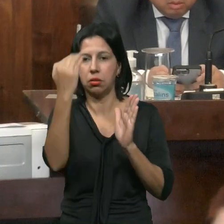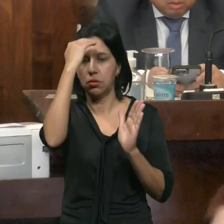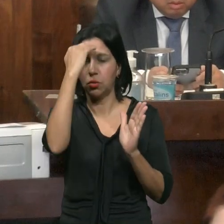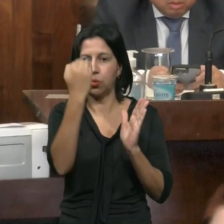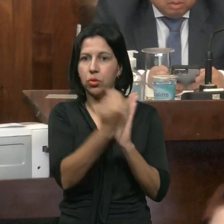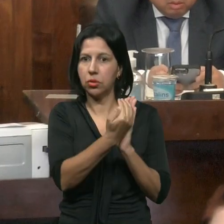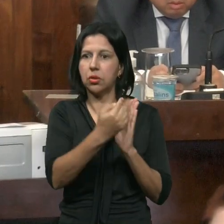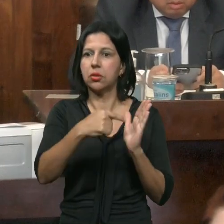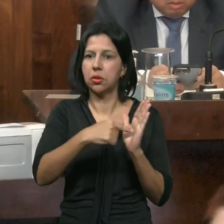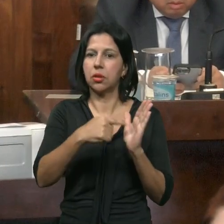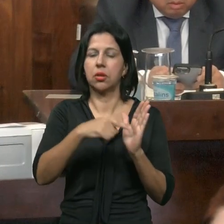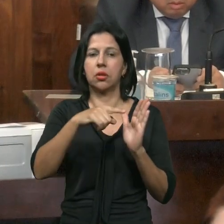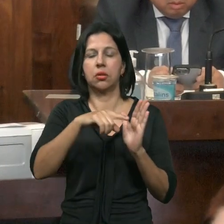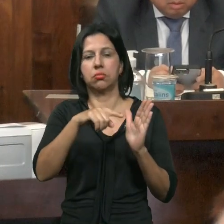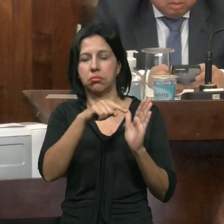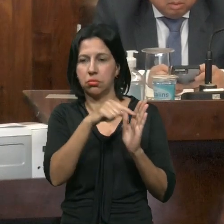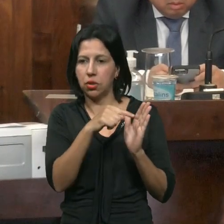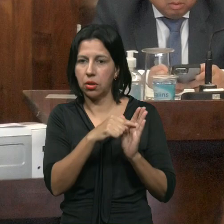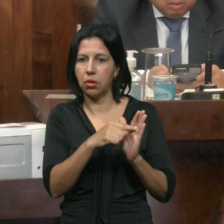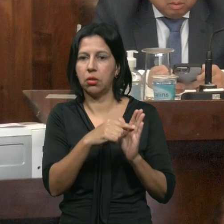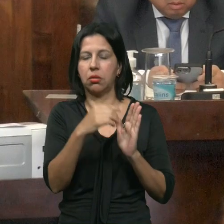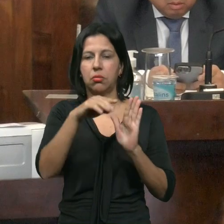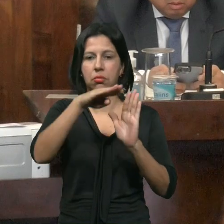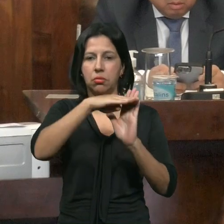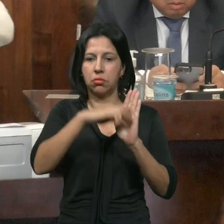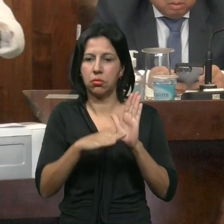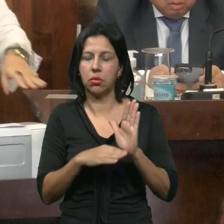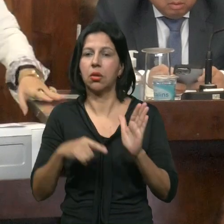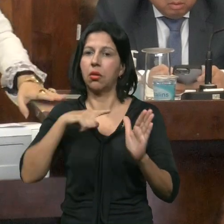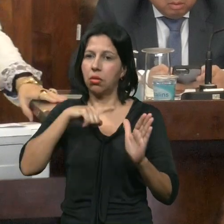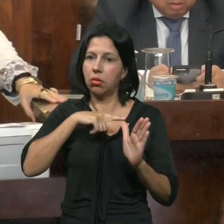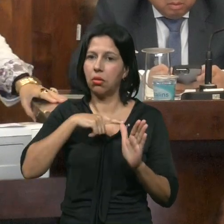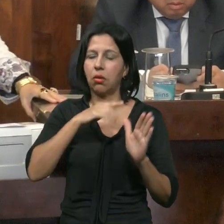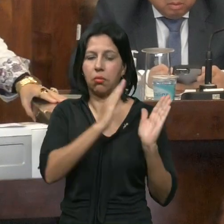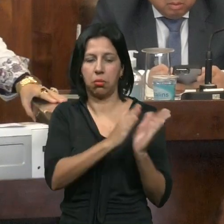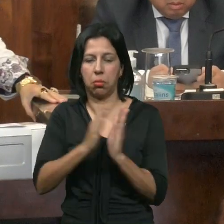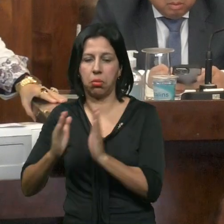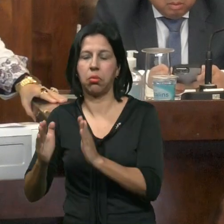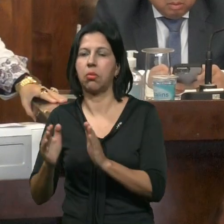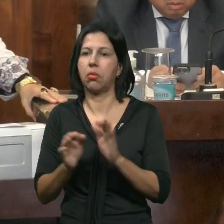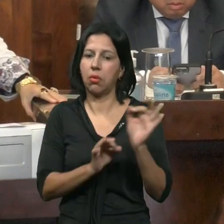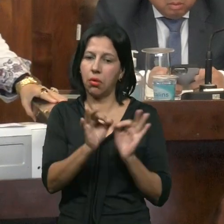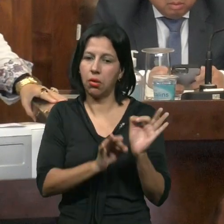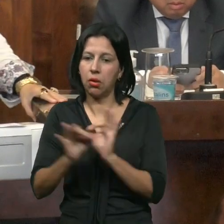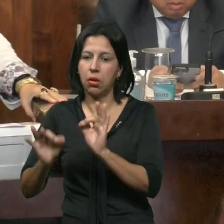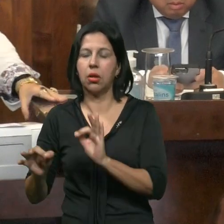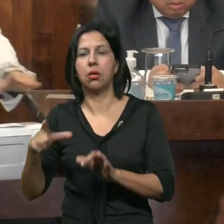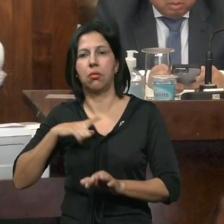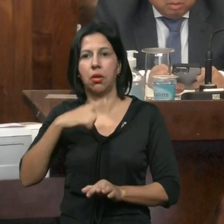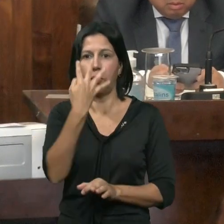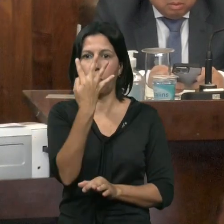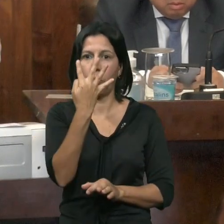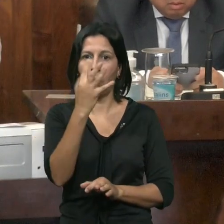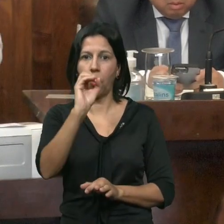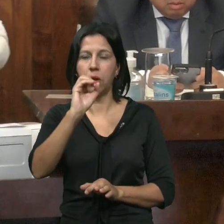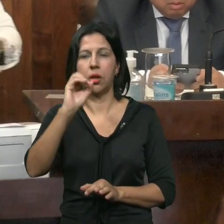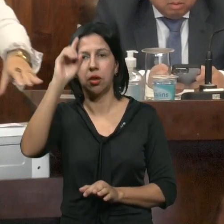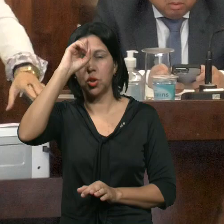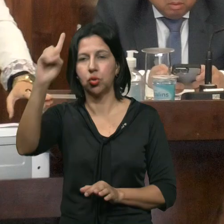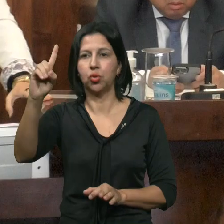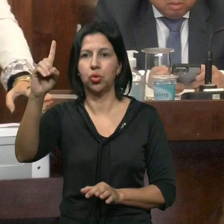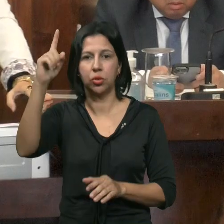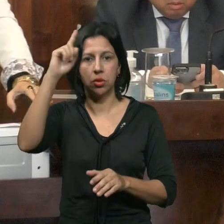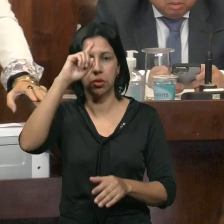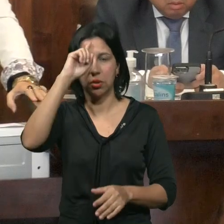Escravos Da Lei Orgânica E Do Regimento Então Existem Os Prazos Legais As Comissões Tem 40 Dias Para Exarar Um Parecer